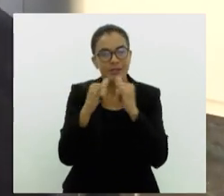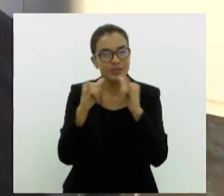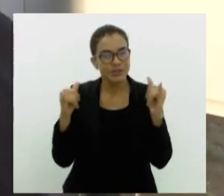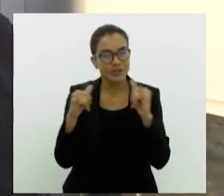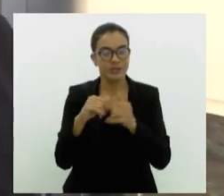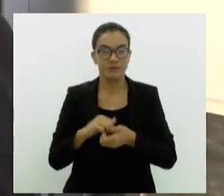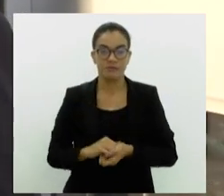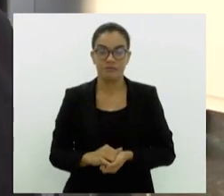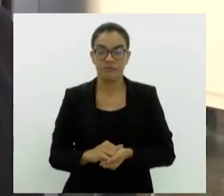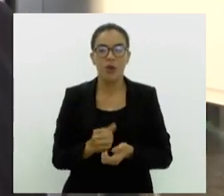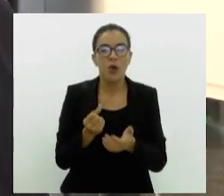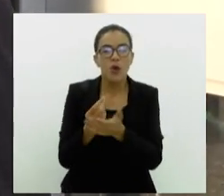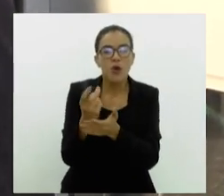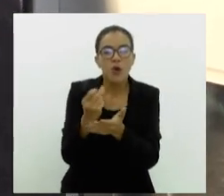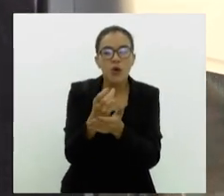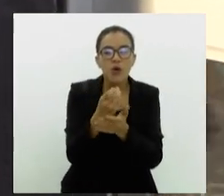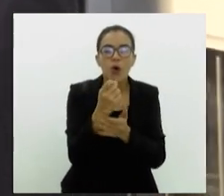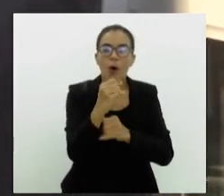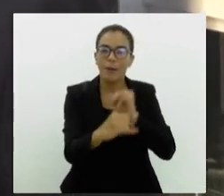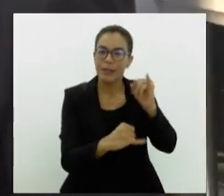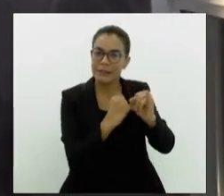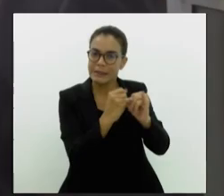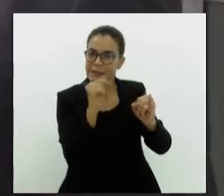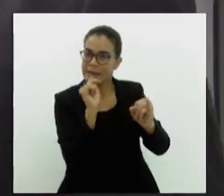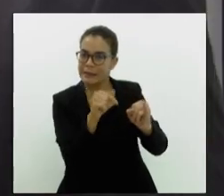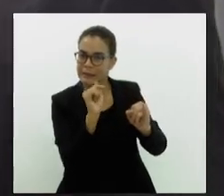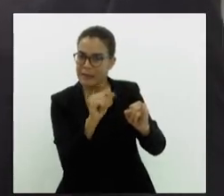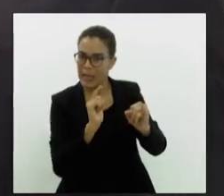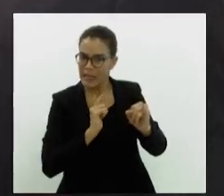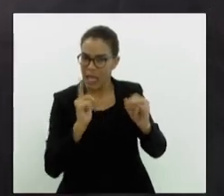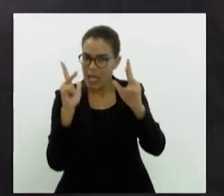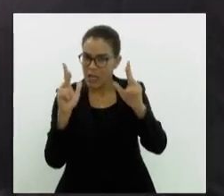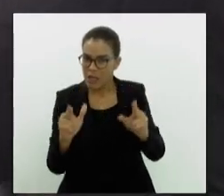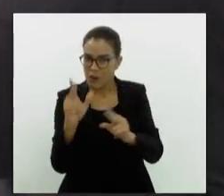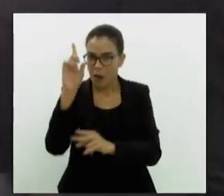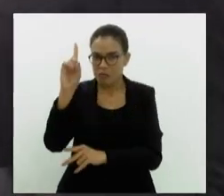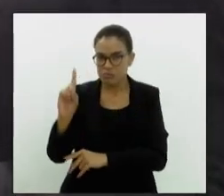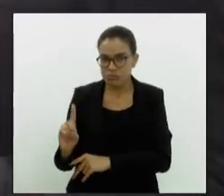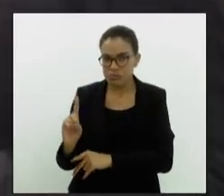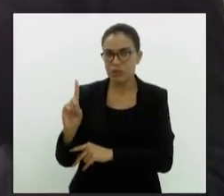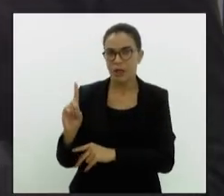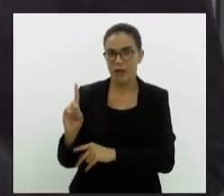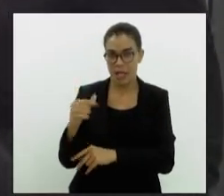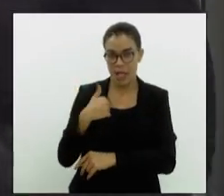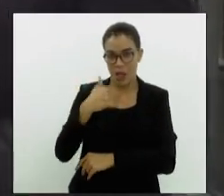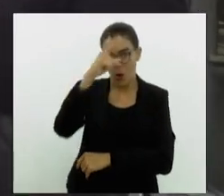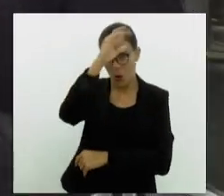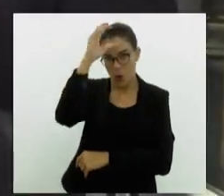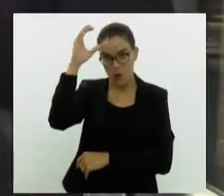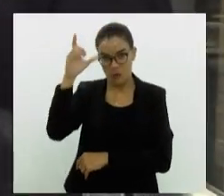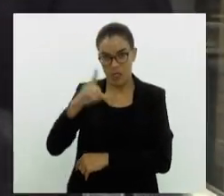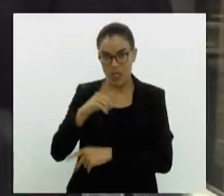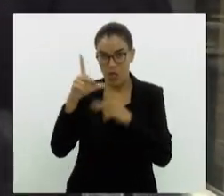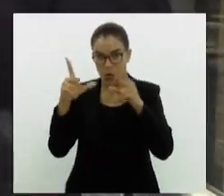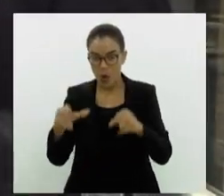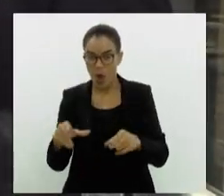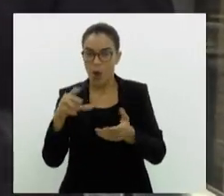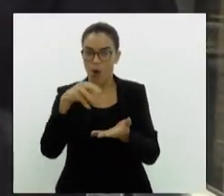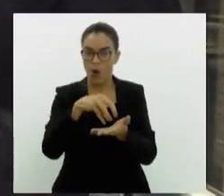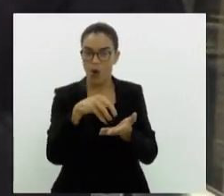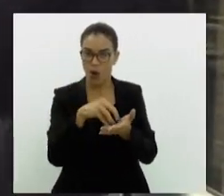Doutor, as compras realizadas pela internet, elas têm o mesmo direito, o consumidor tem o mesmo direito de uma loja física?